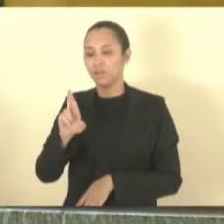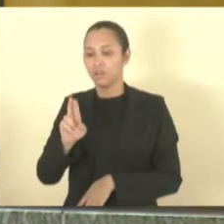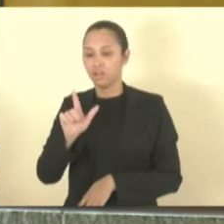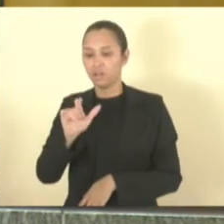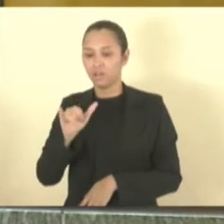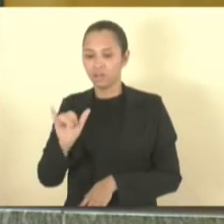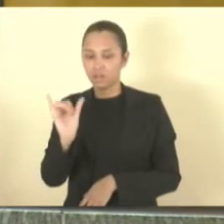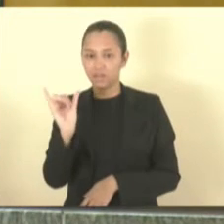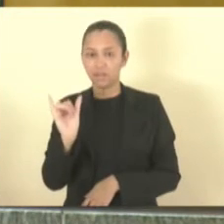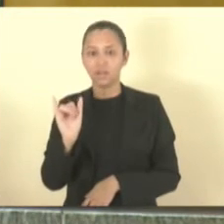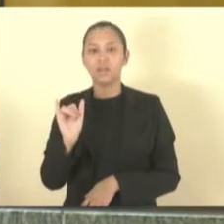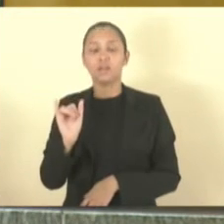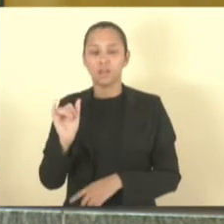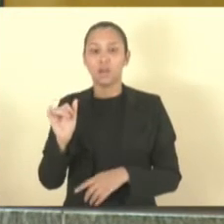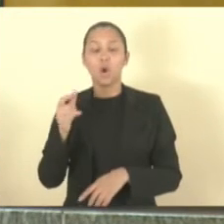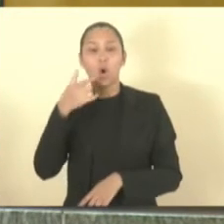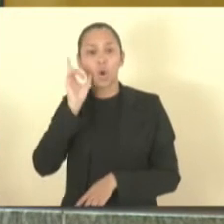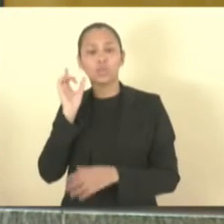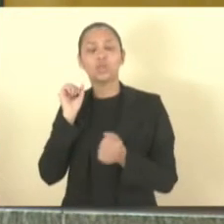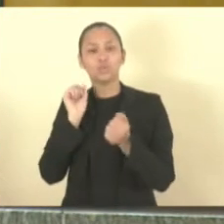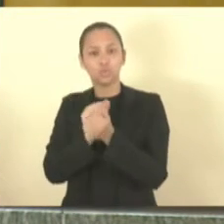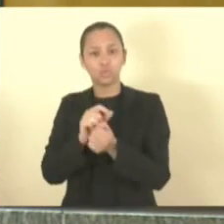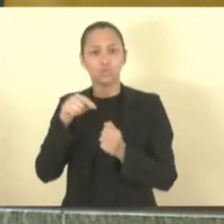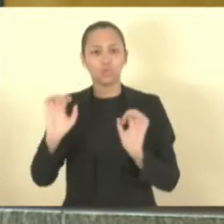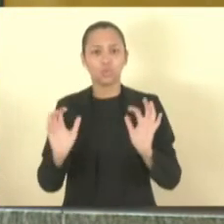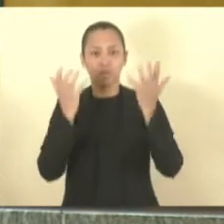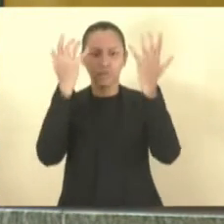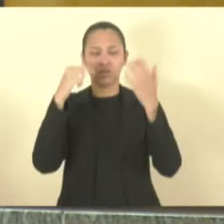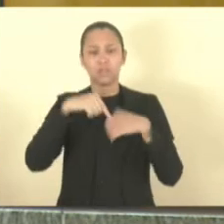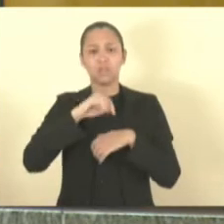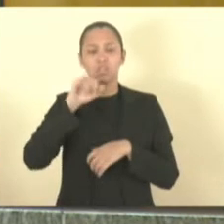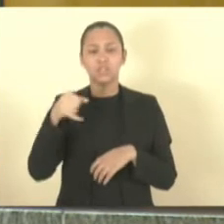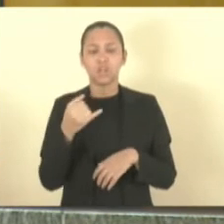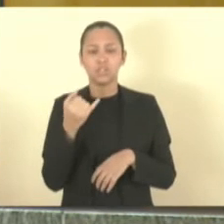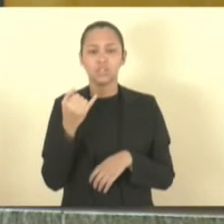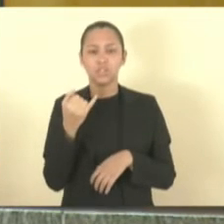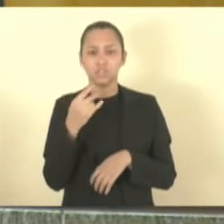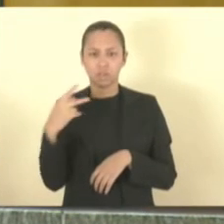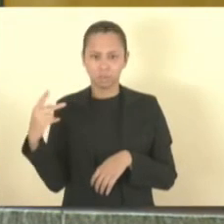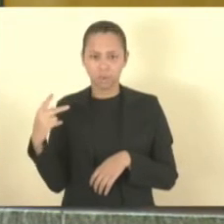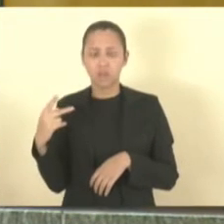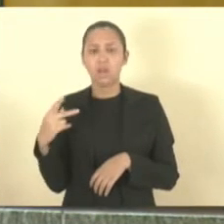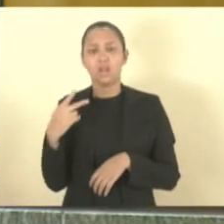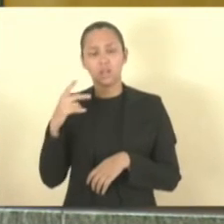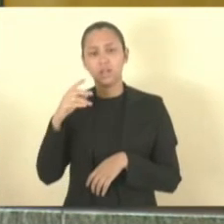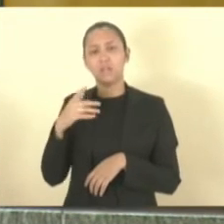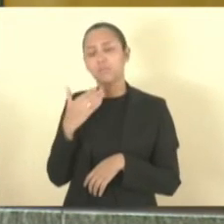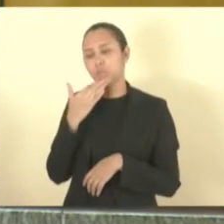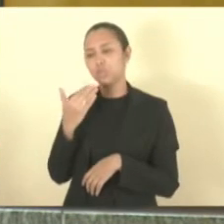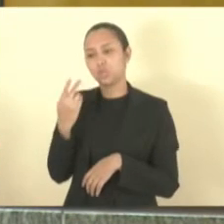Estivemos juntos ontem à noite no evento aqui em Jardim da Penha. E mandou um forte abraço para você.